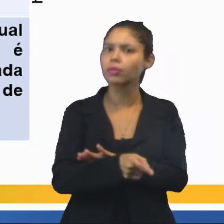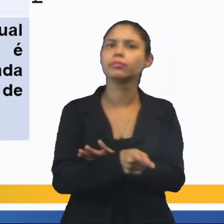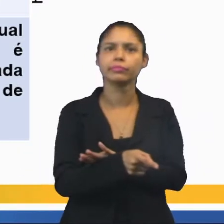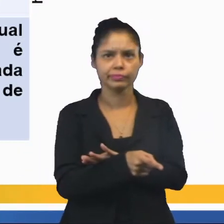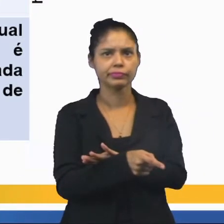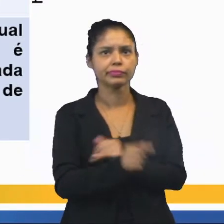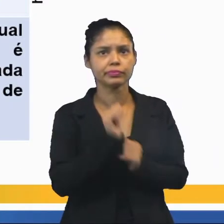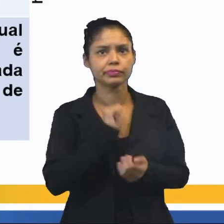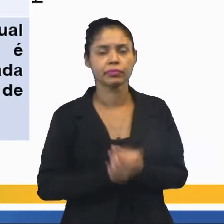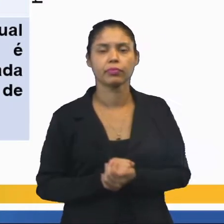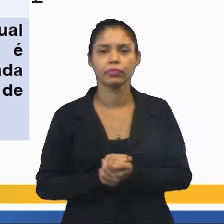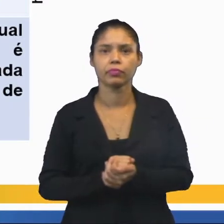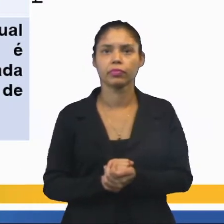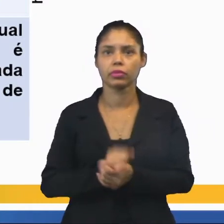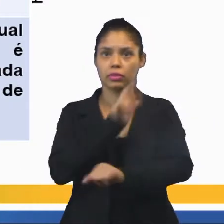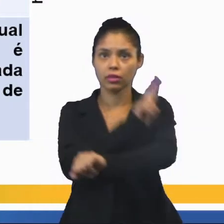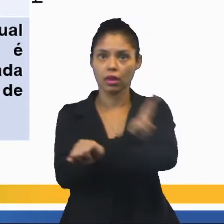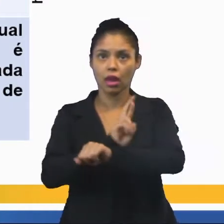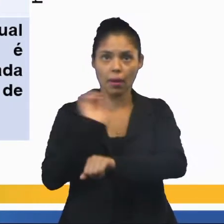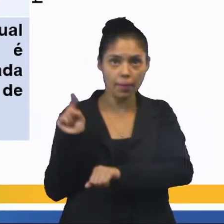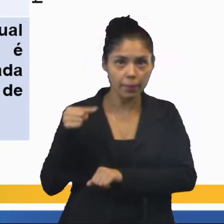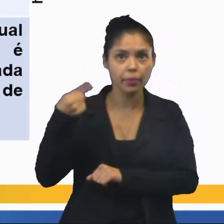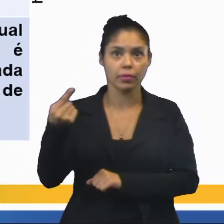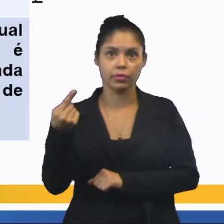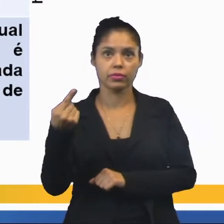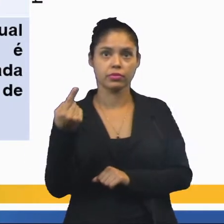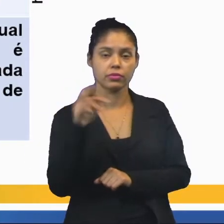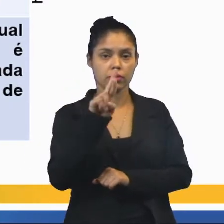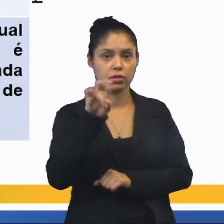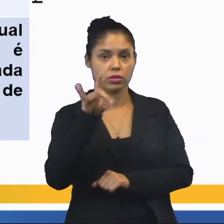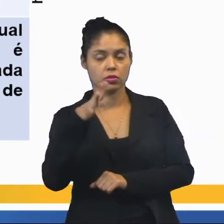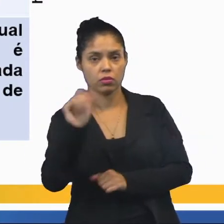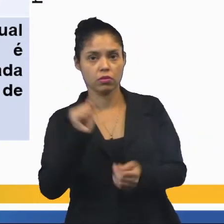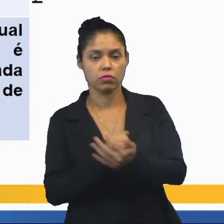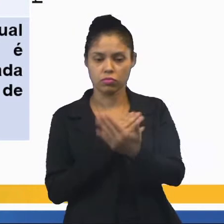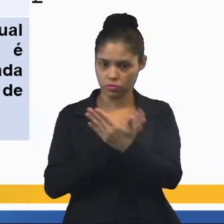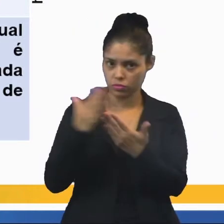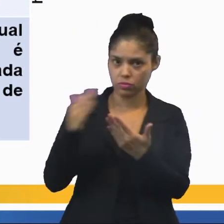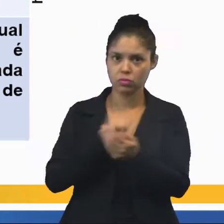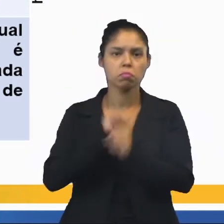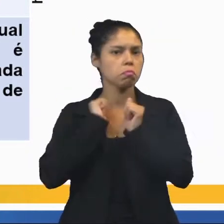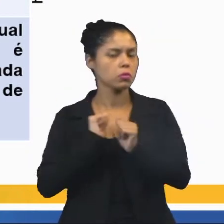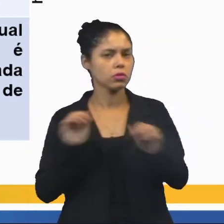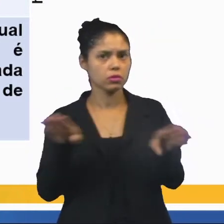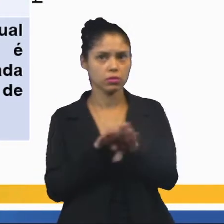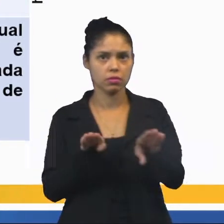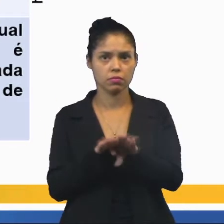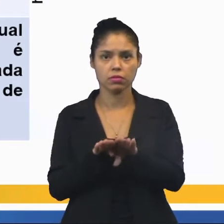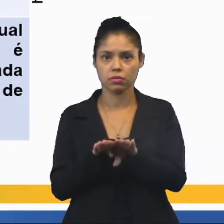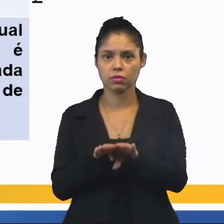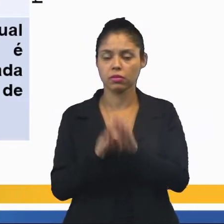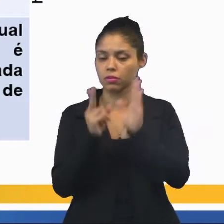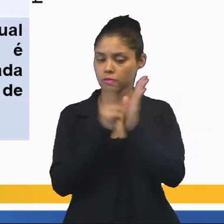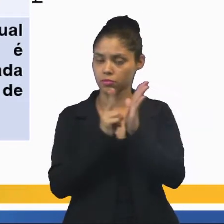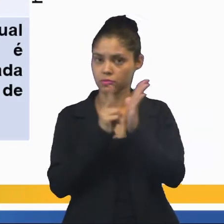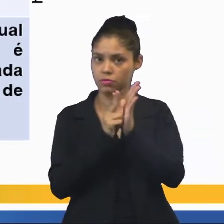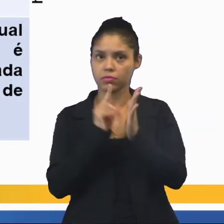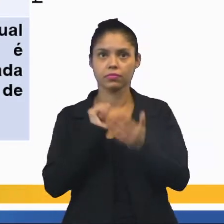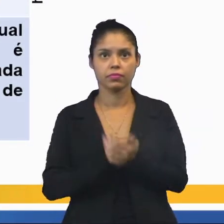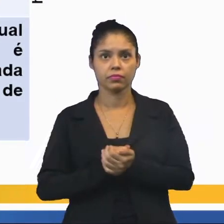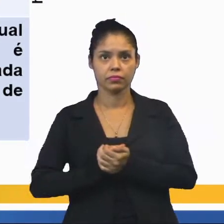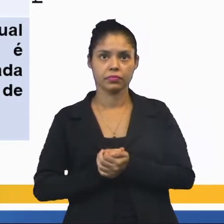dada religião após esse ritual de iniciação. Pode ser também, como na religião indígena, o ritual de iniciação